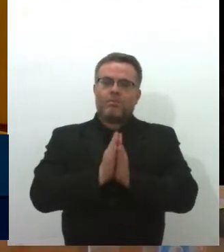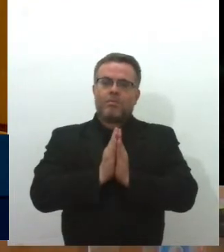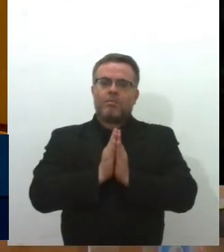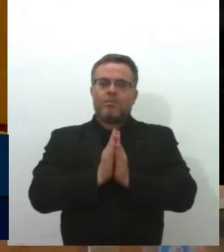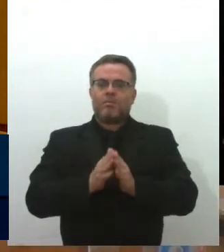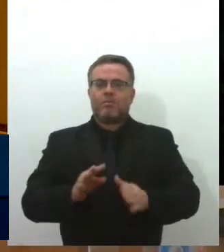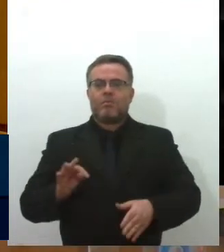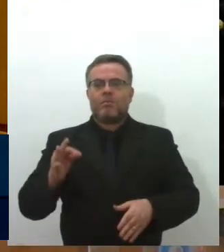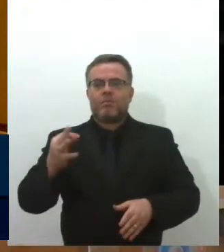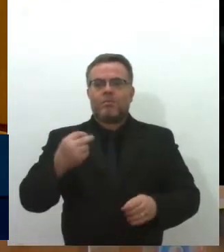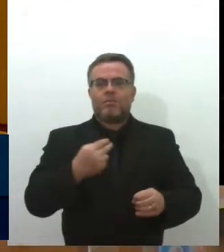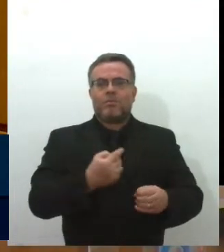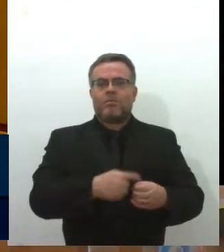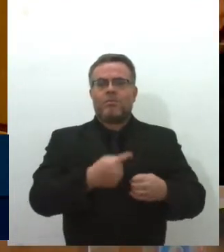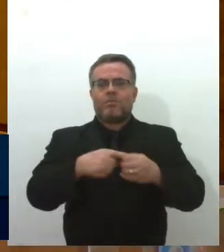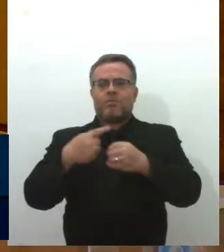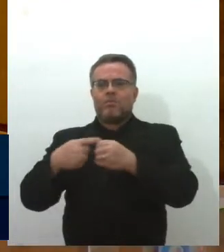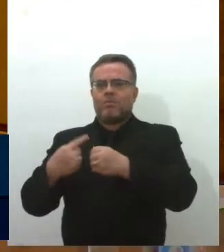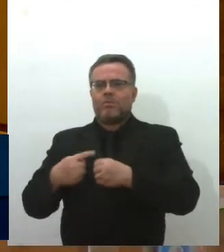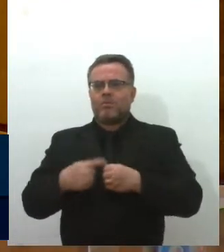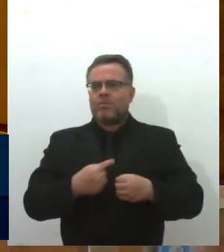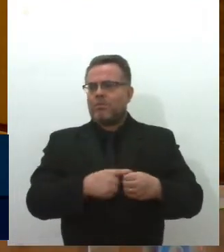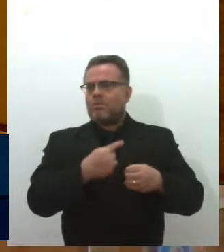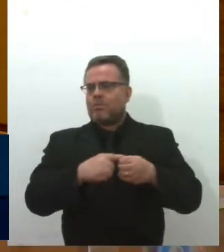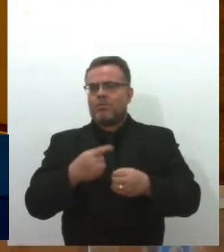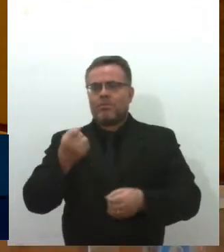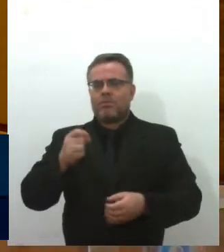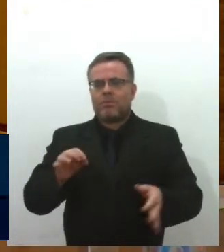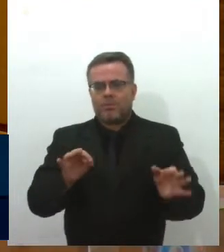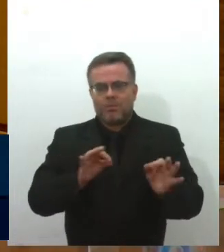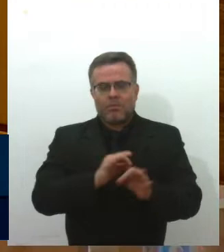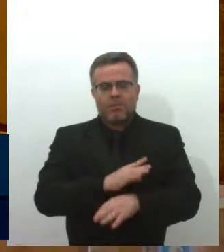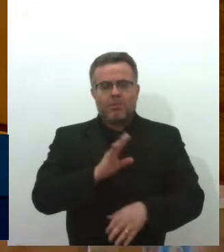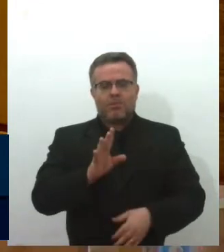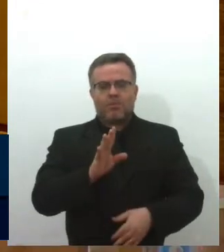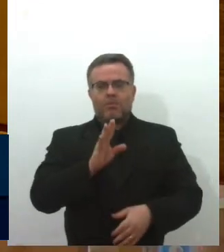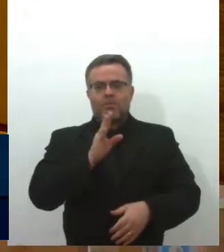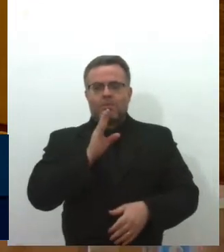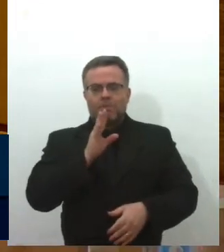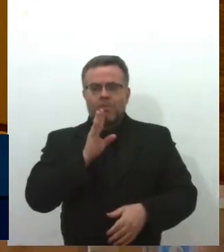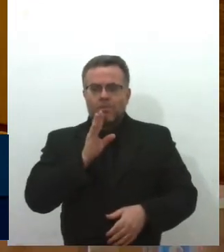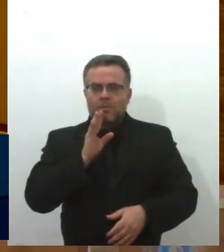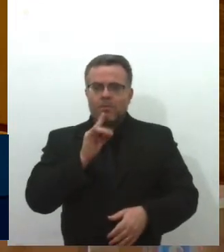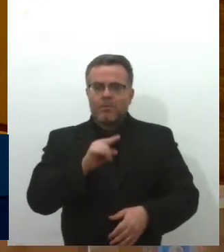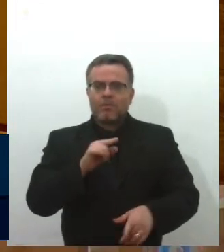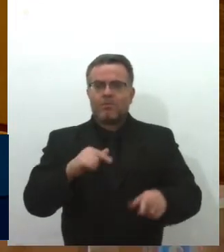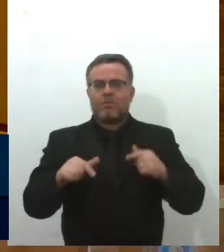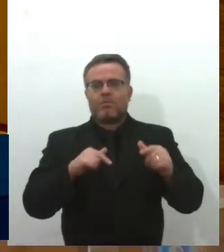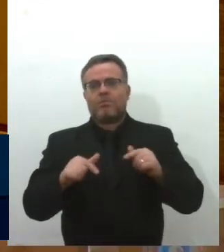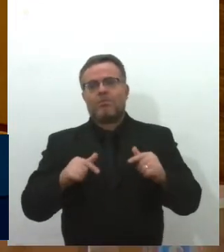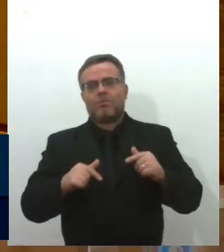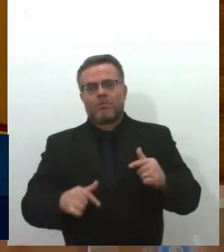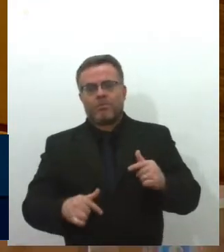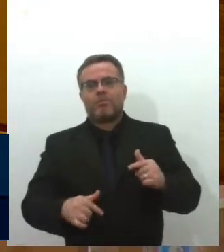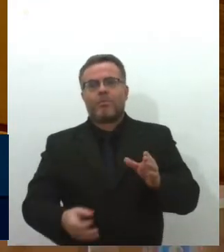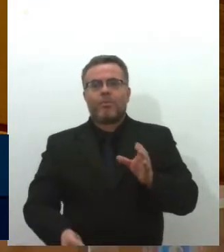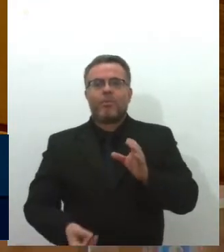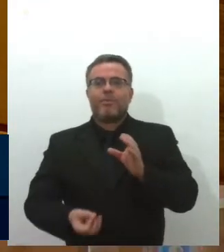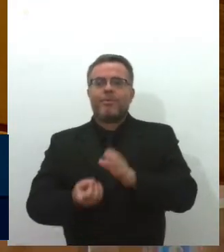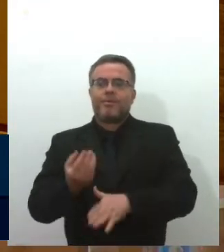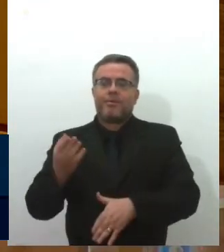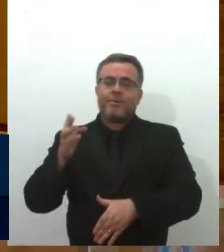municípios sergipanos conheçam esse trabalho, que implante nos seus